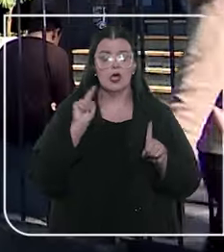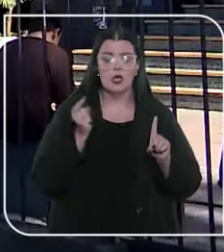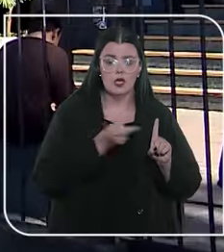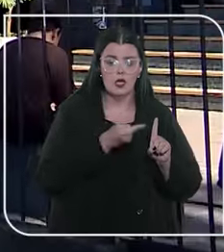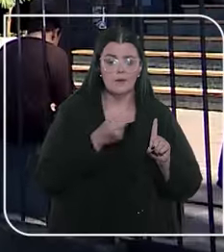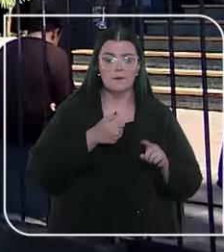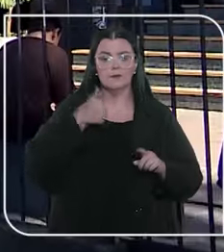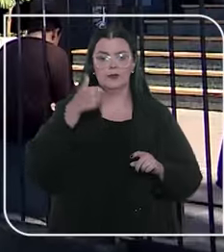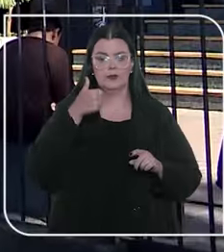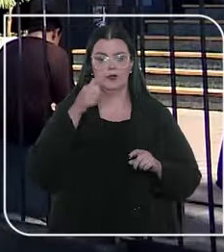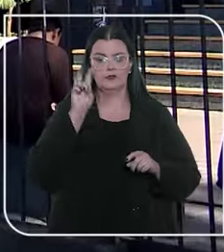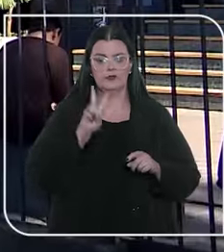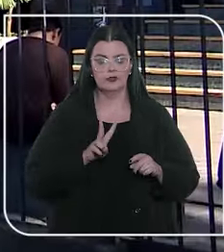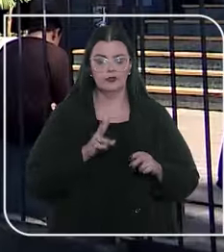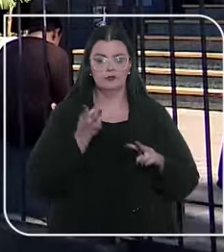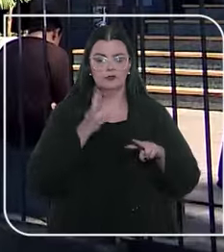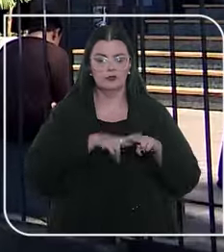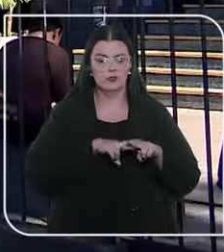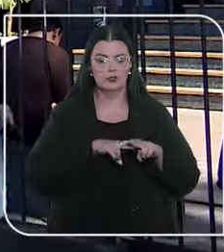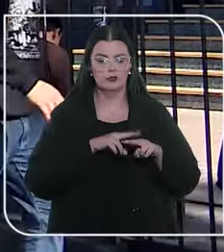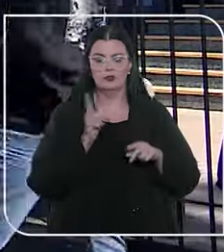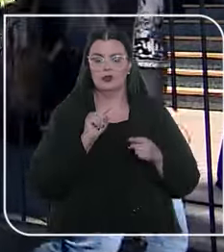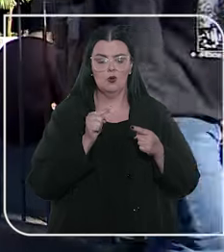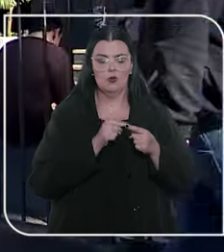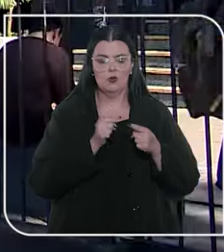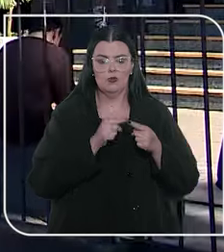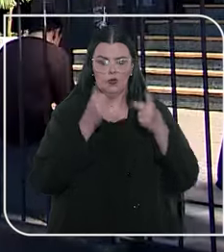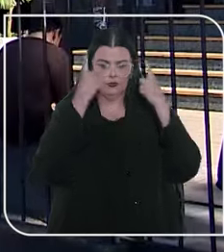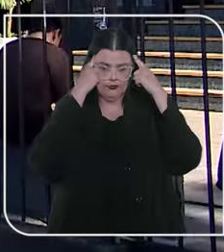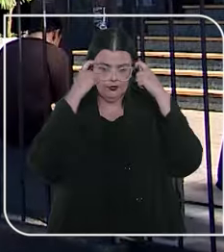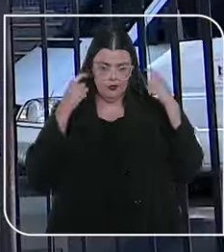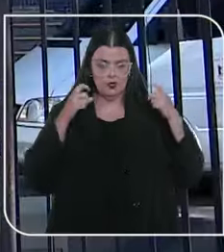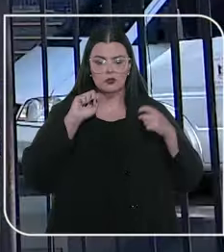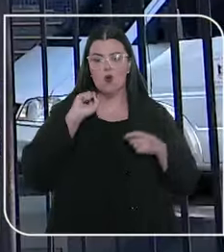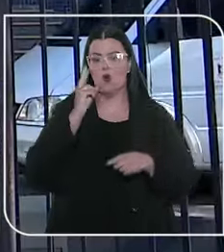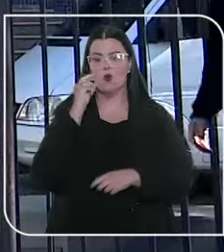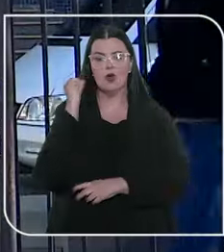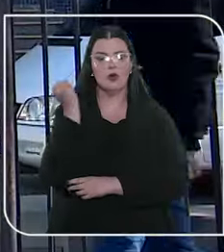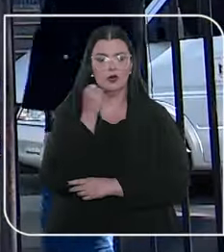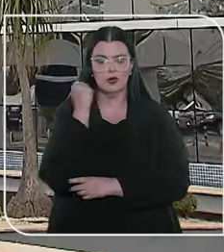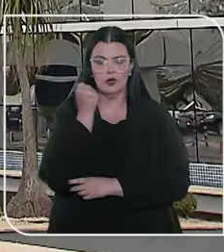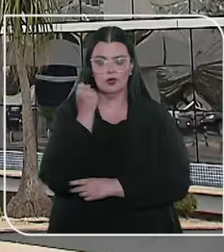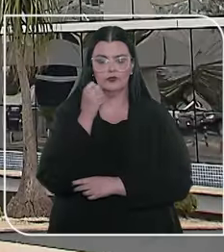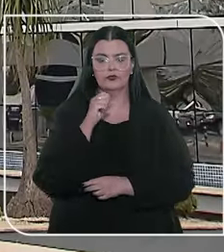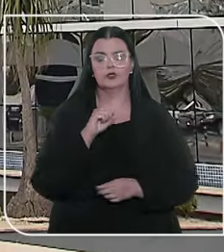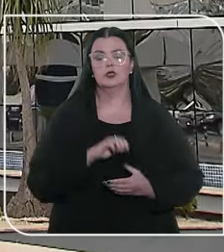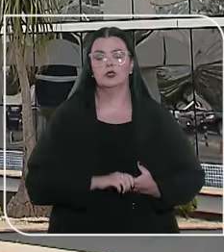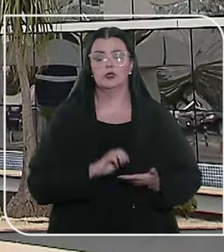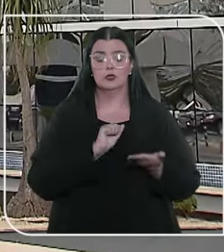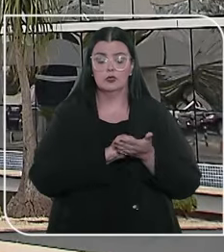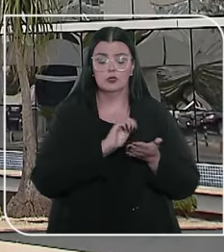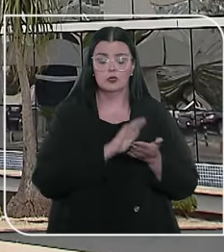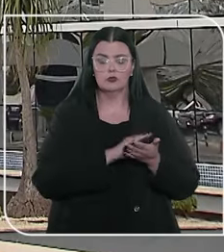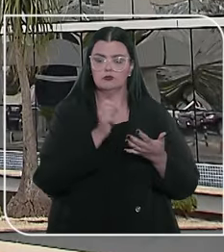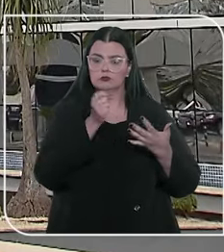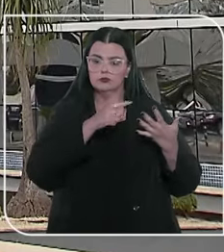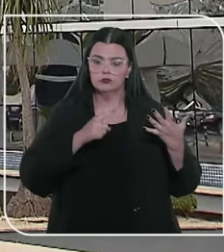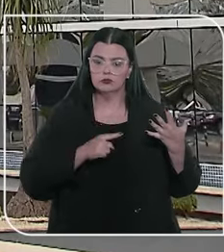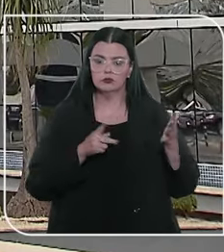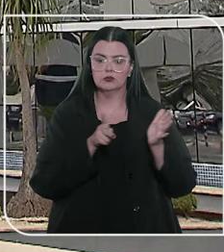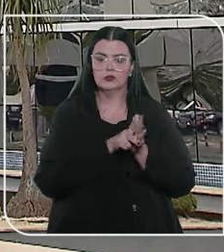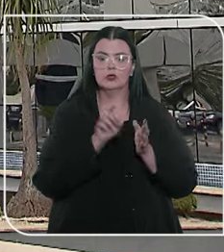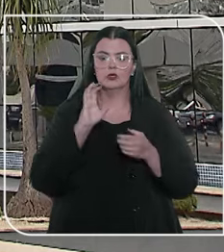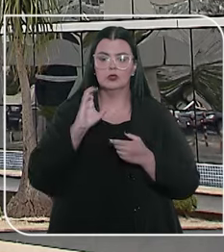ré primária e o delito pelo qual foi presa não envolveu violência ou grave ameaça, podendo ser aplicadas as